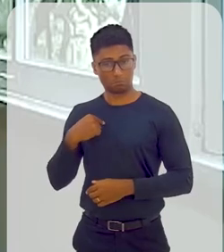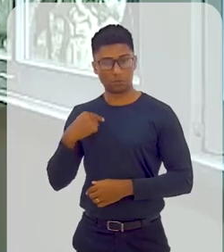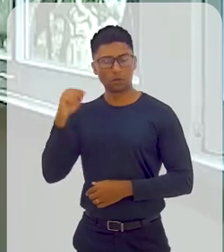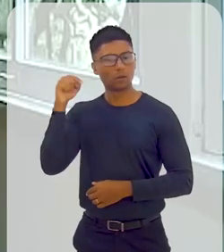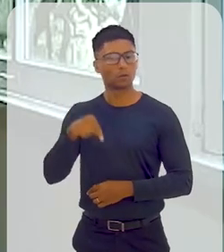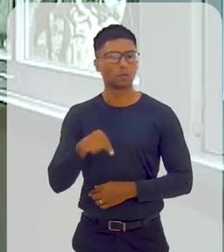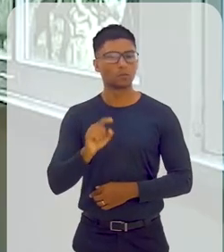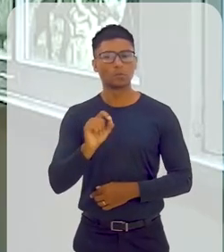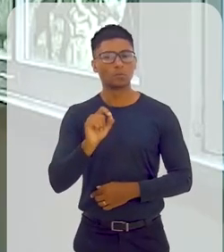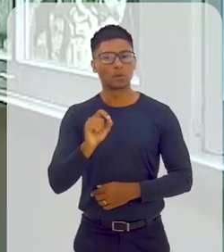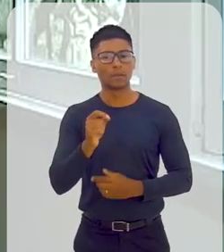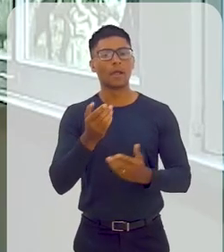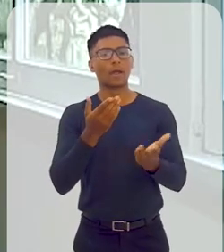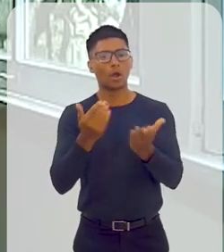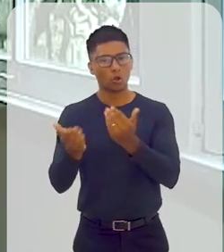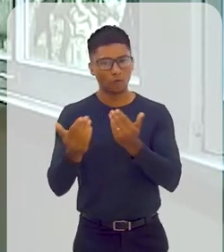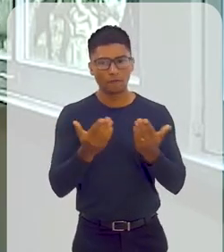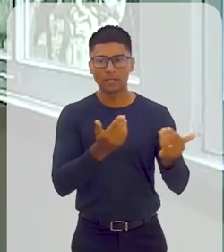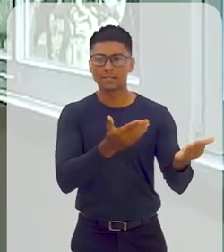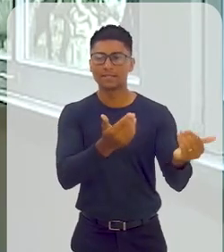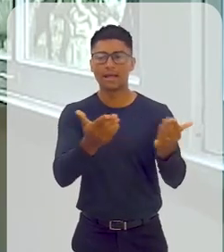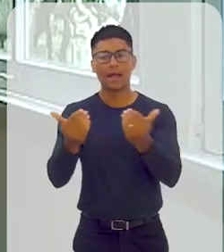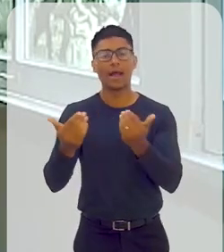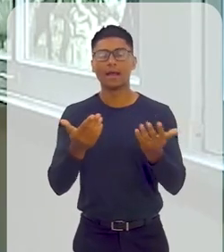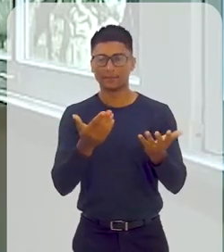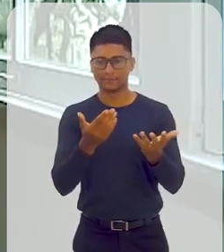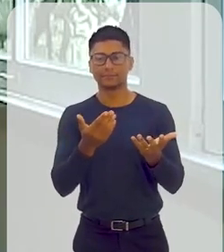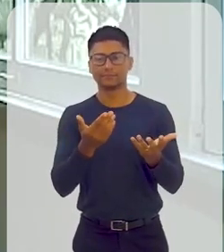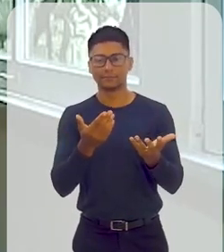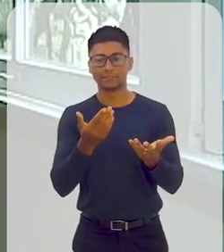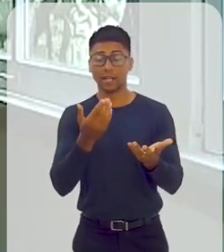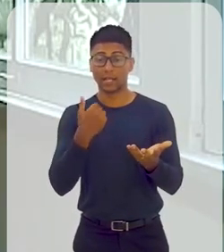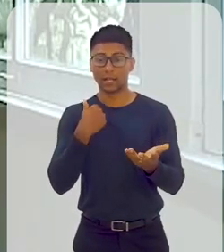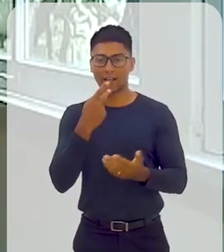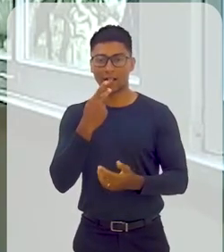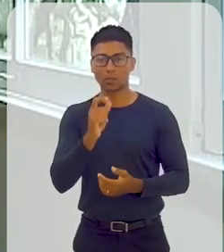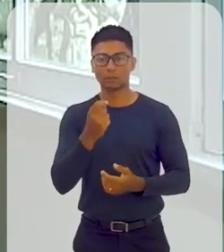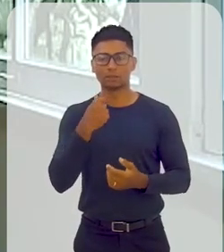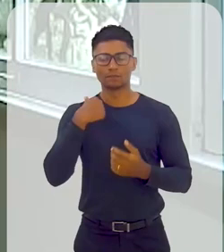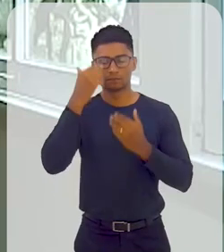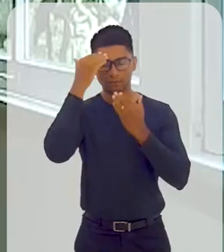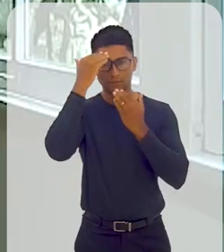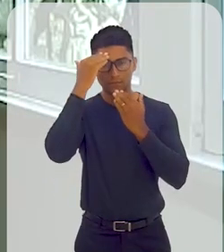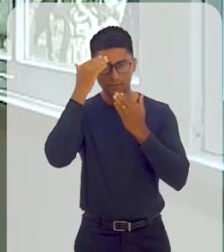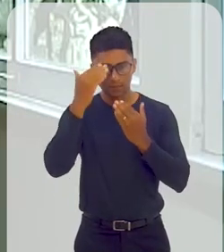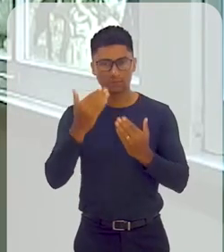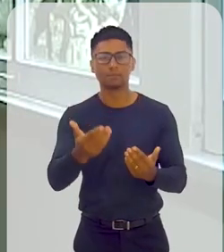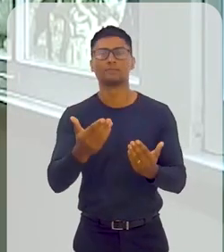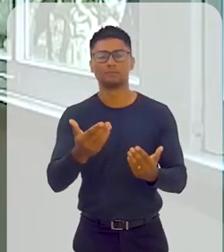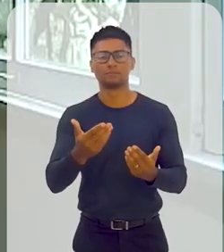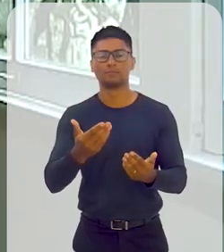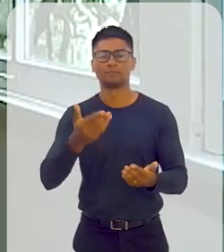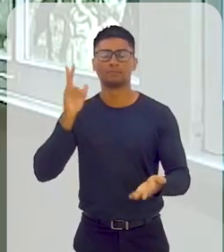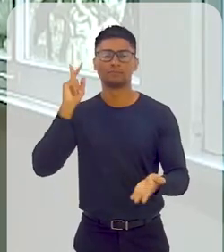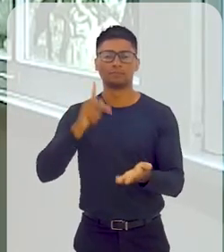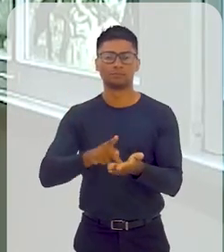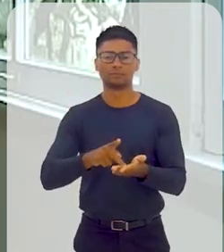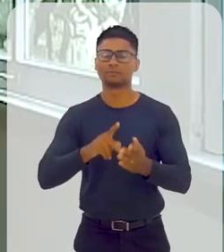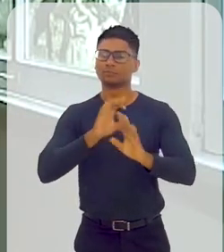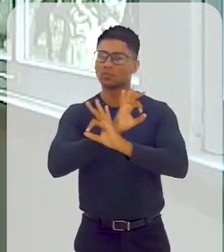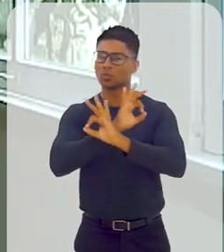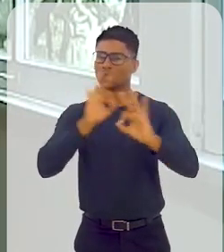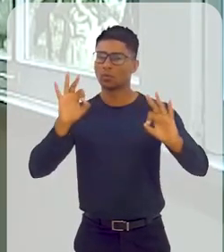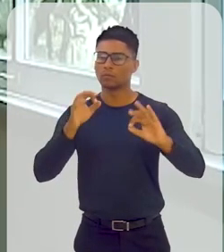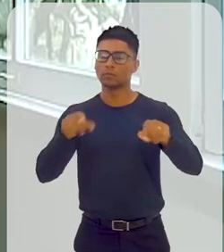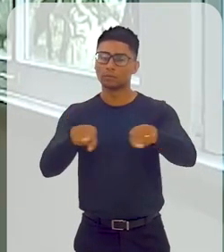a conversa agora e dizer que eu agradeço muito, realmente é ótimo,